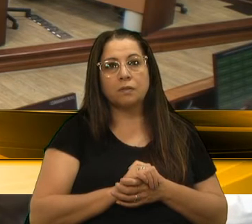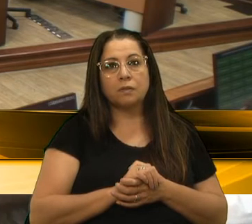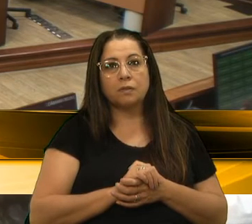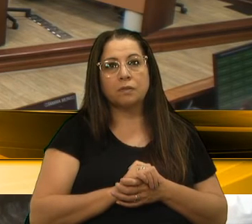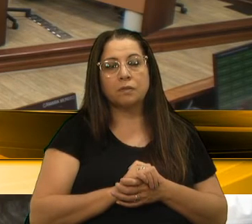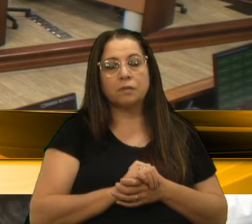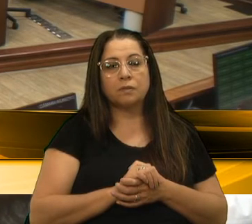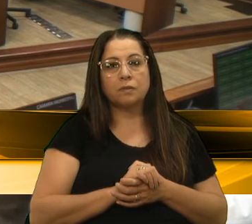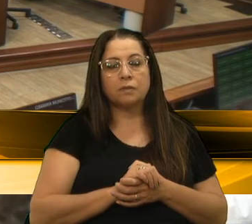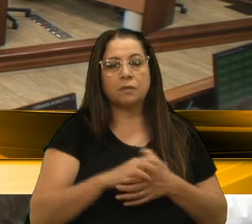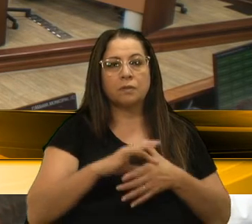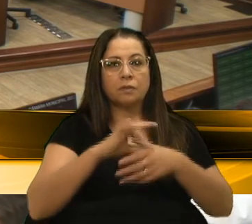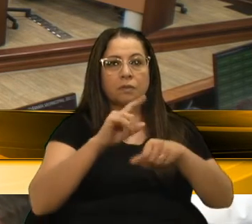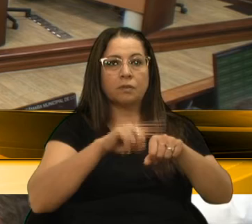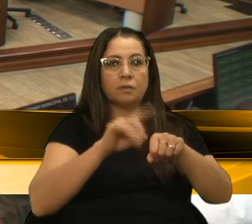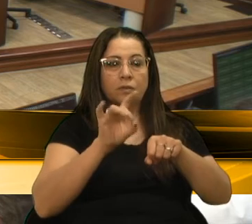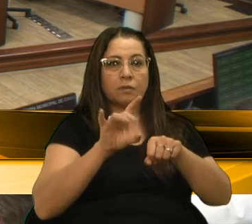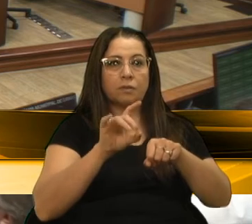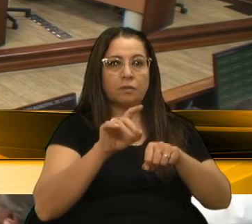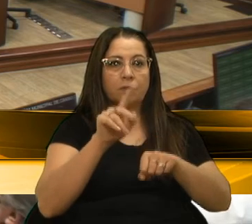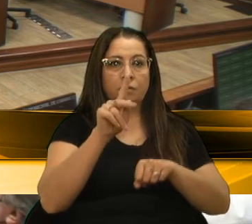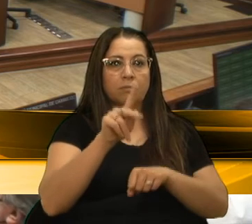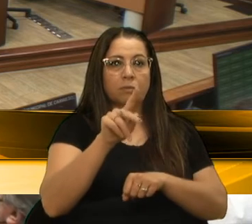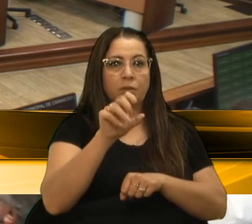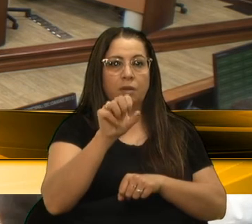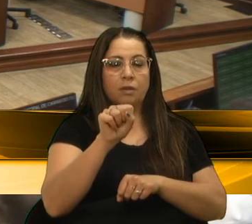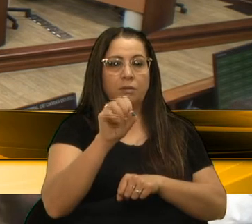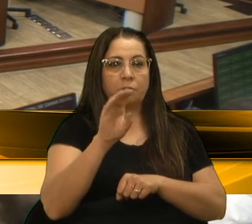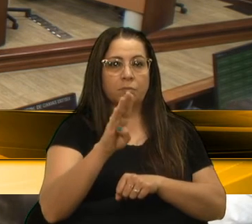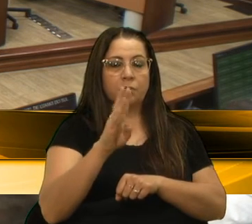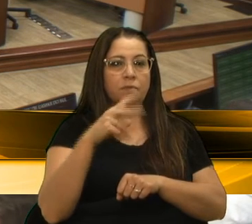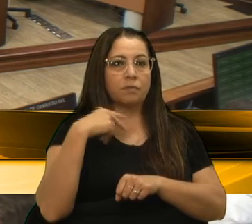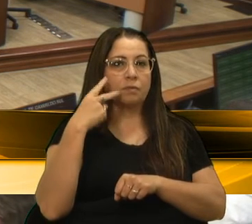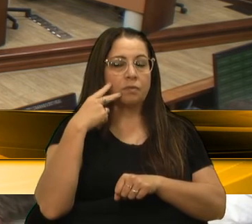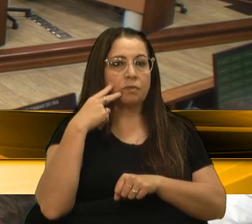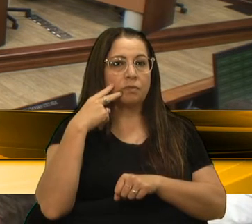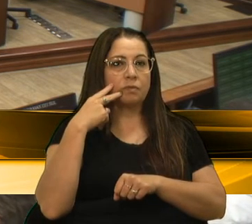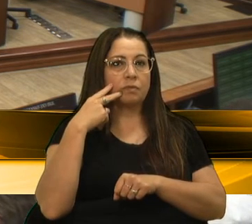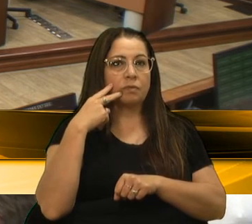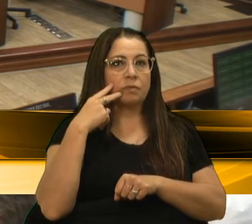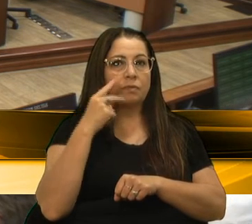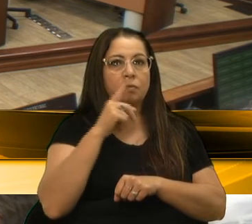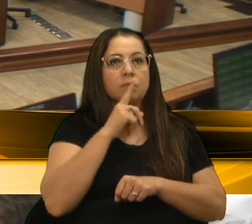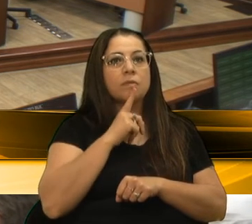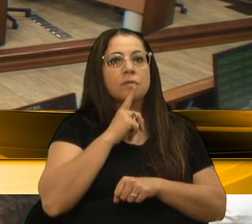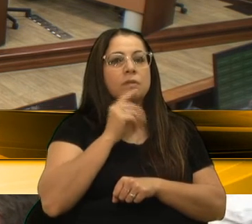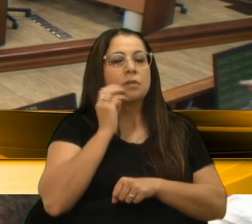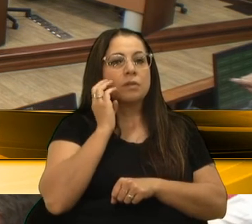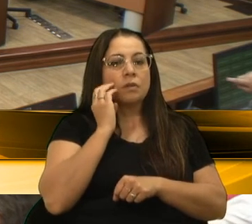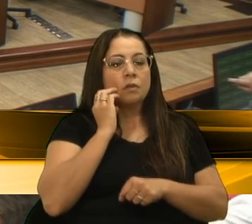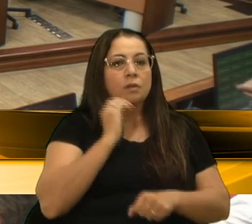Uma declaração de líder, a bancada do PSB, com a palavra, o vereador Alberto Menegos.